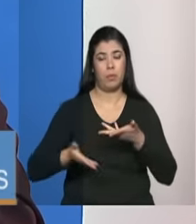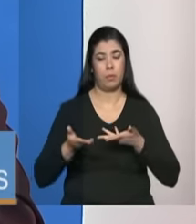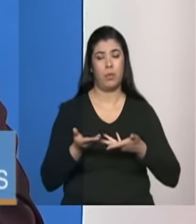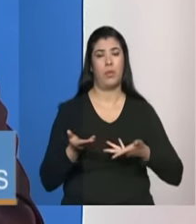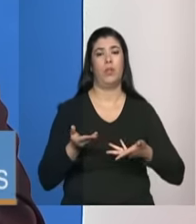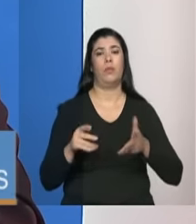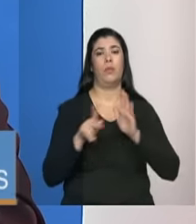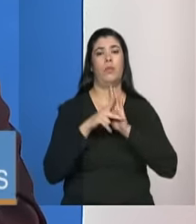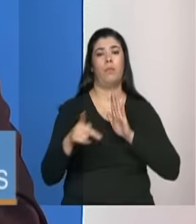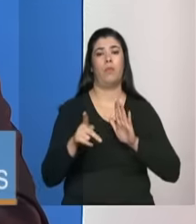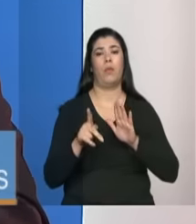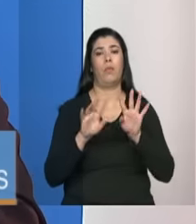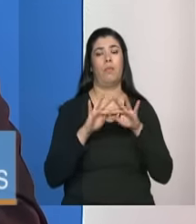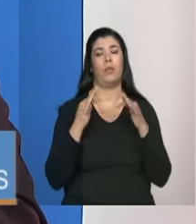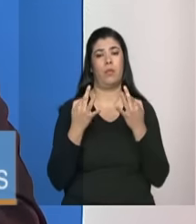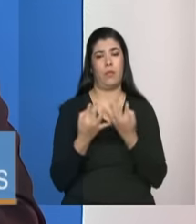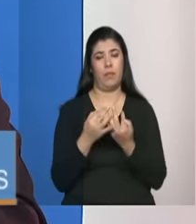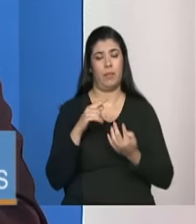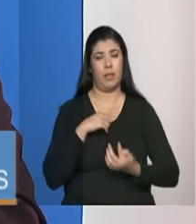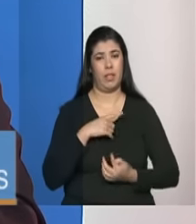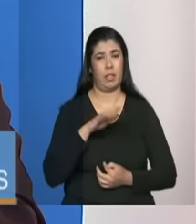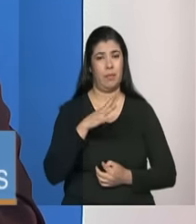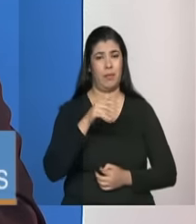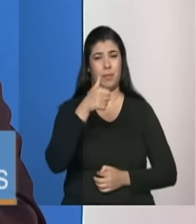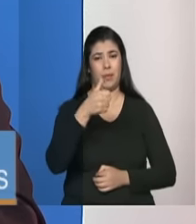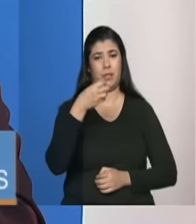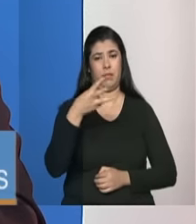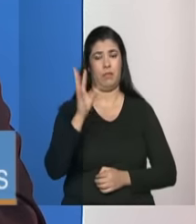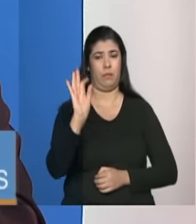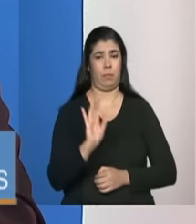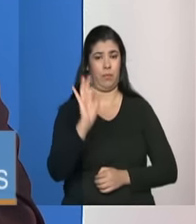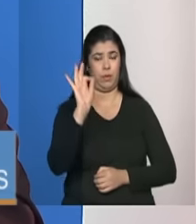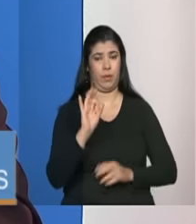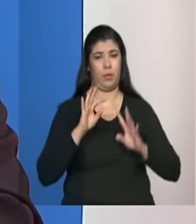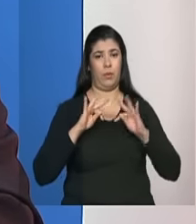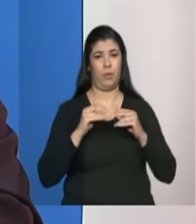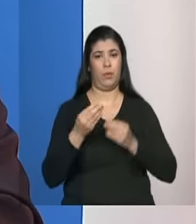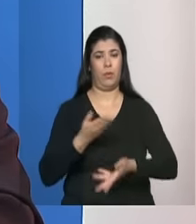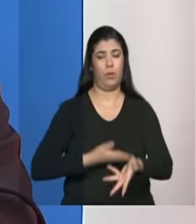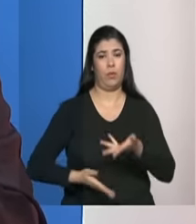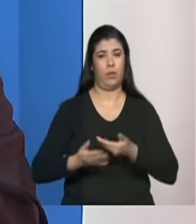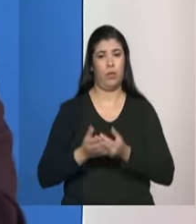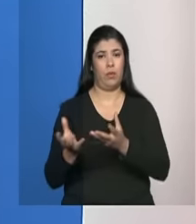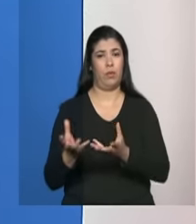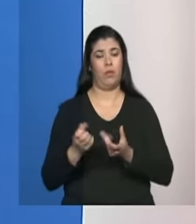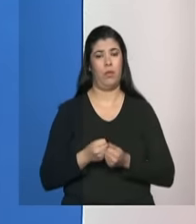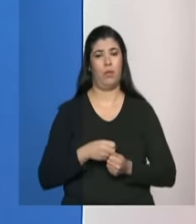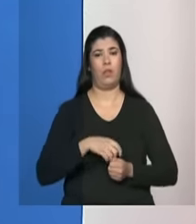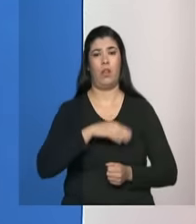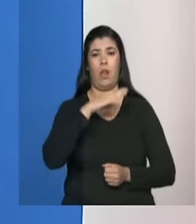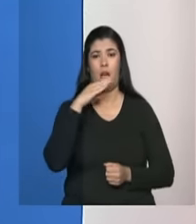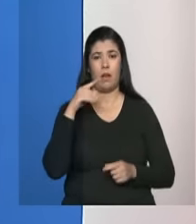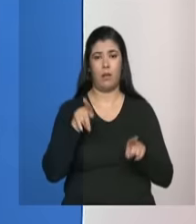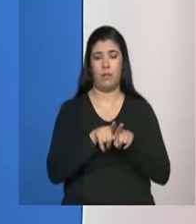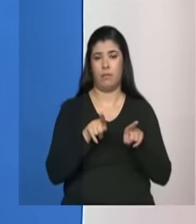hoje nós temos em torno de 13% dos serviços de acolhimento para adultos e famílias que são